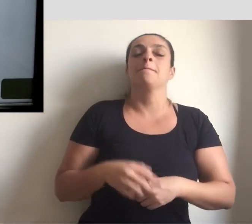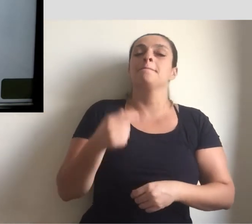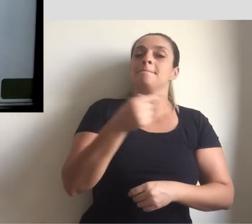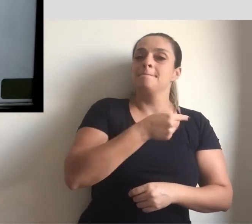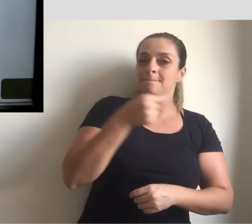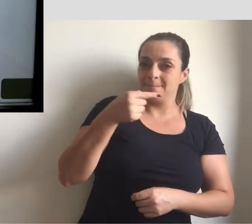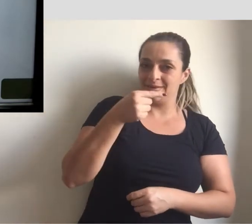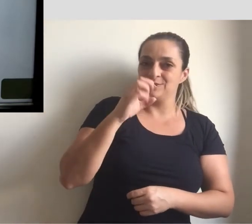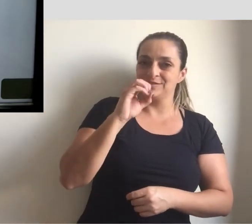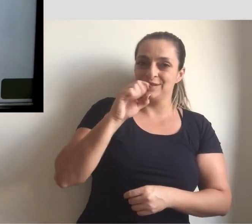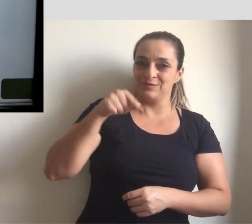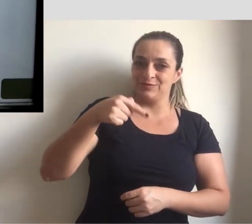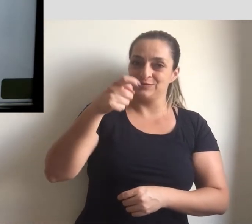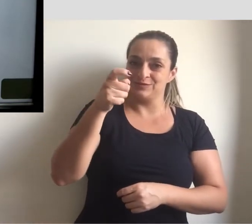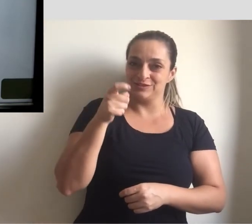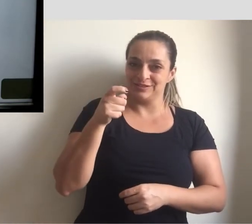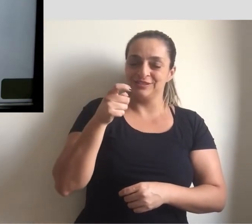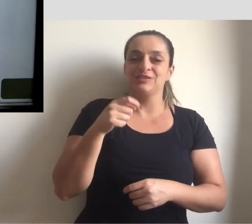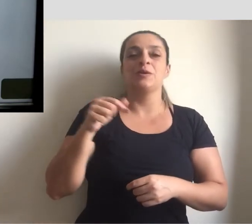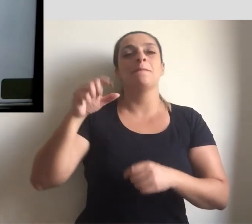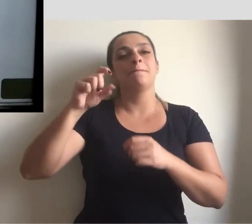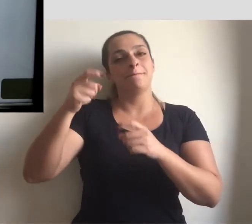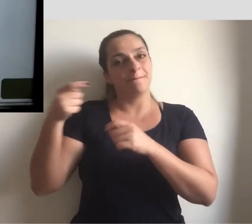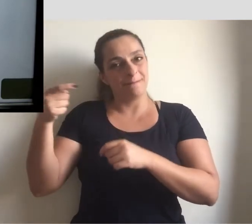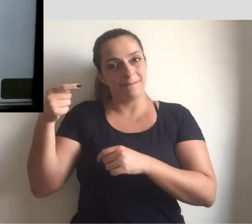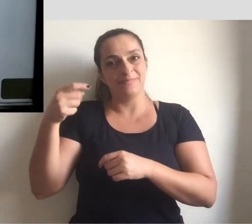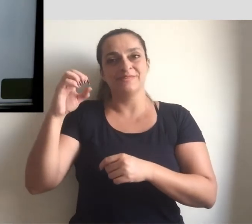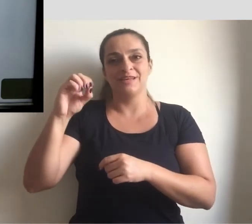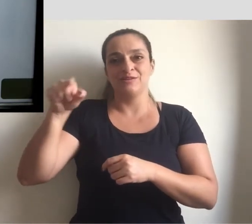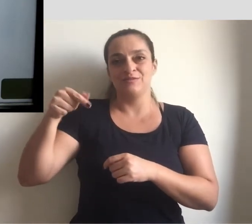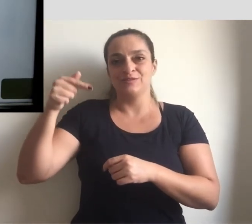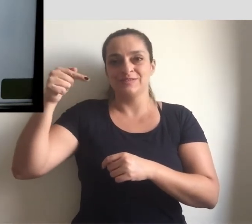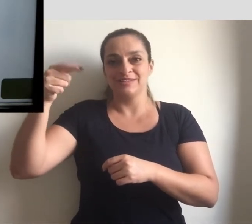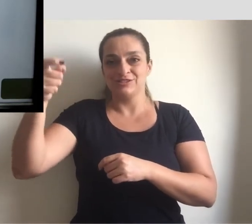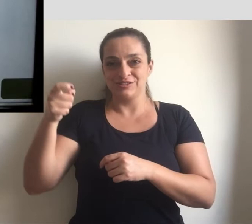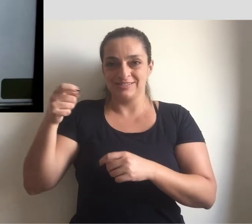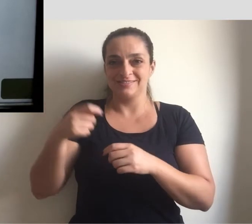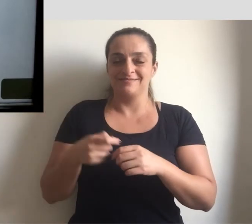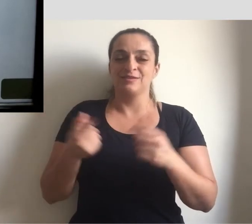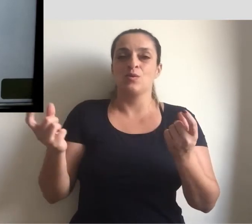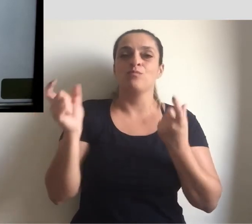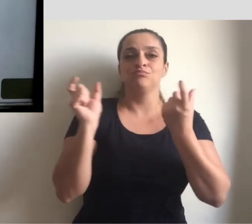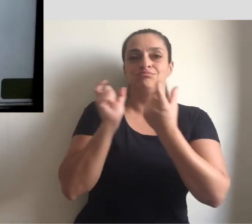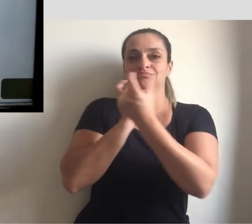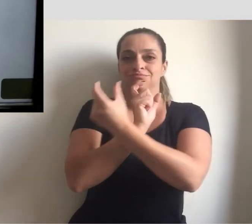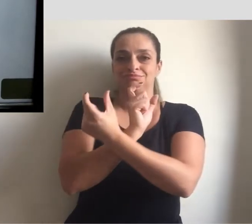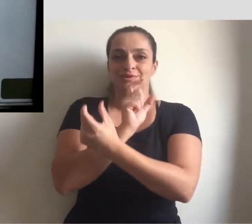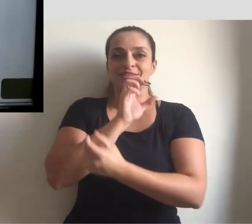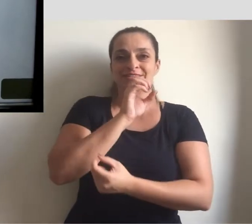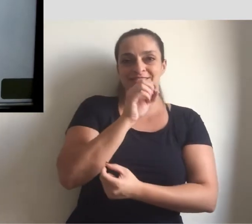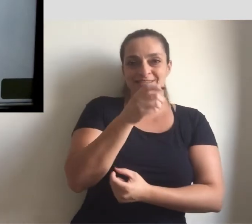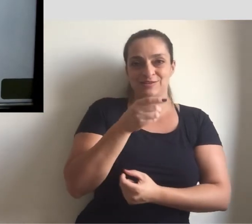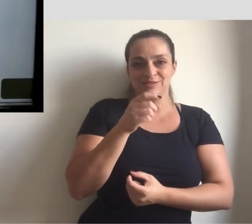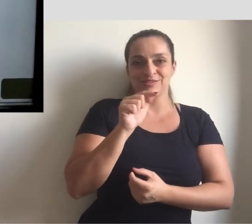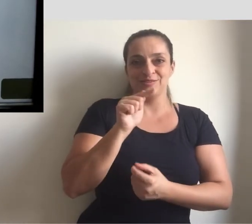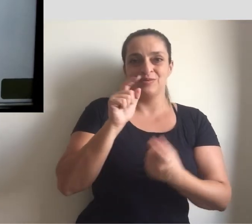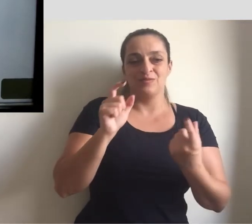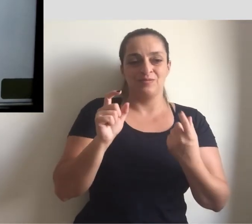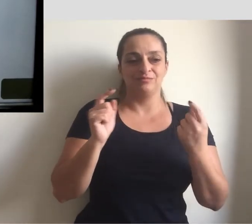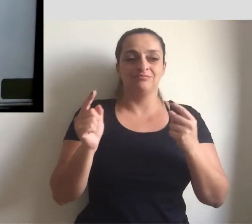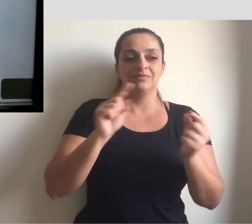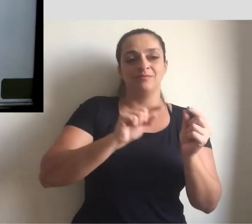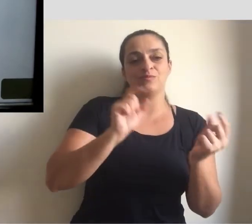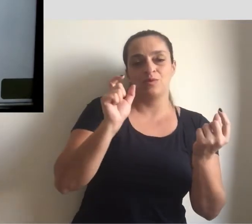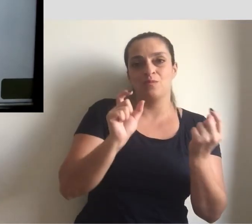menos 0,7x aqui e menos 0,7x ali. Em outras palavras, eu vou passar o 0,7x, é uma outra